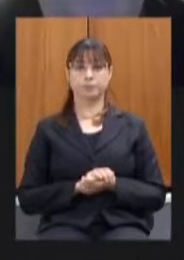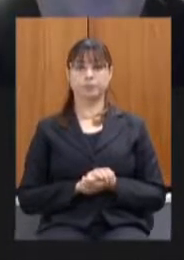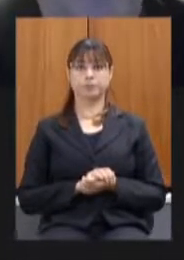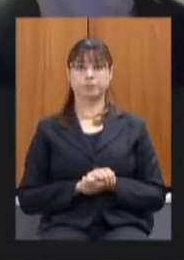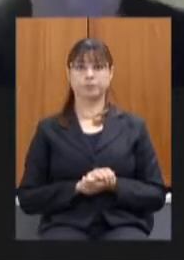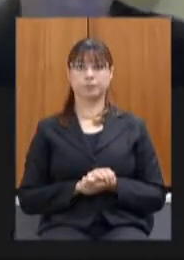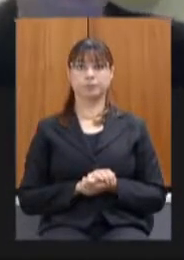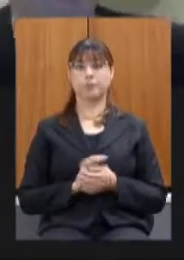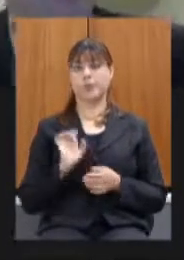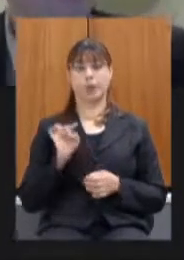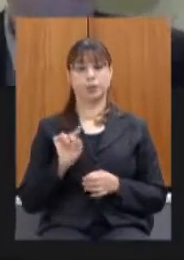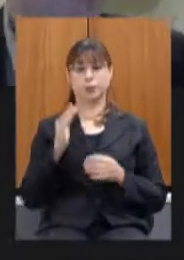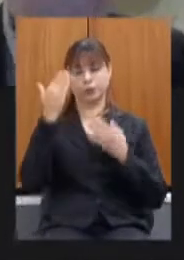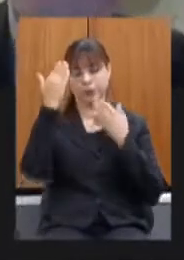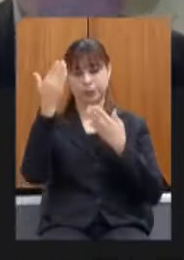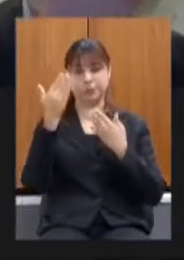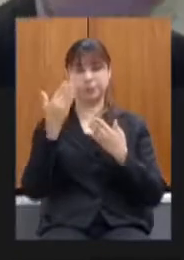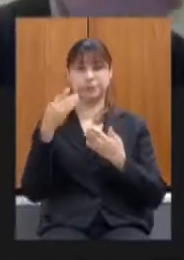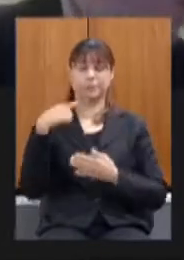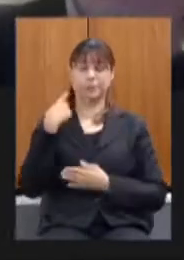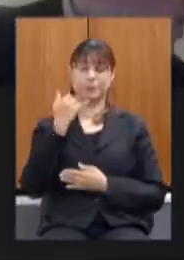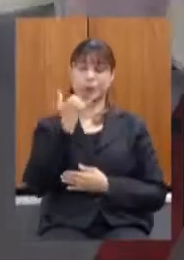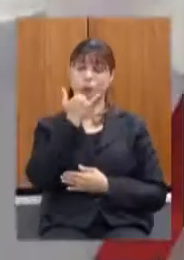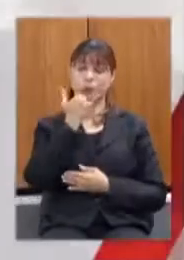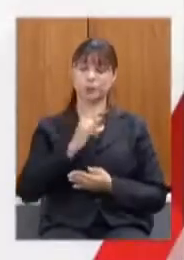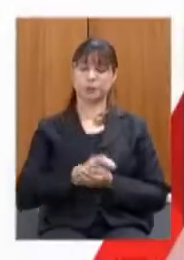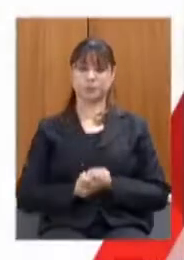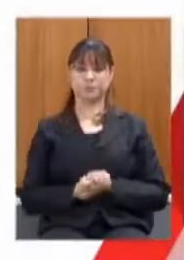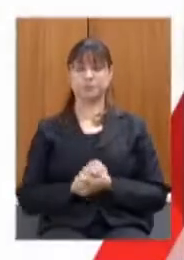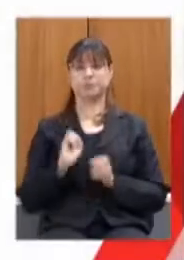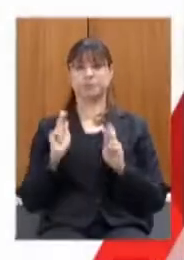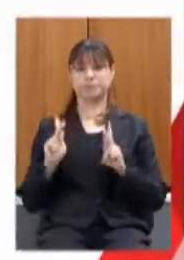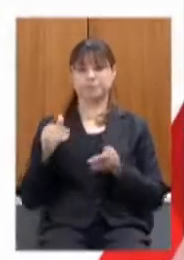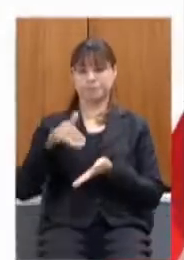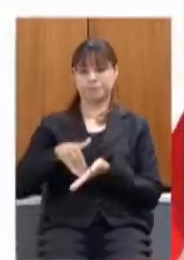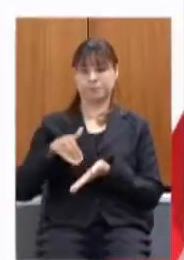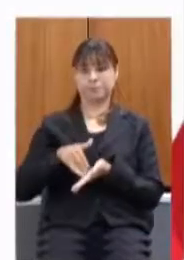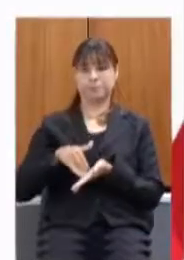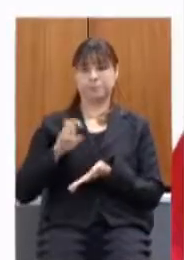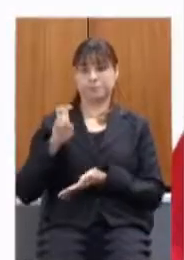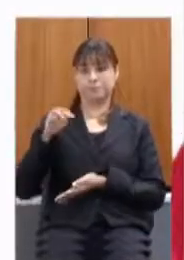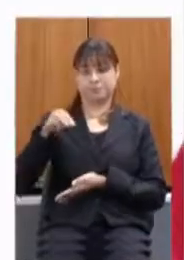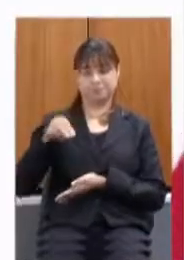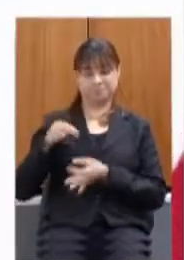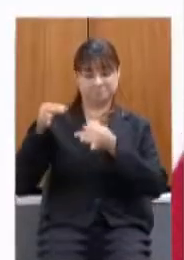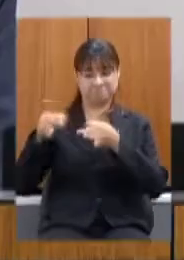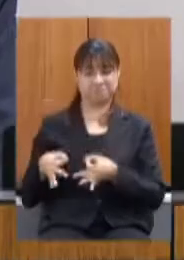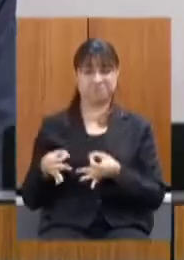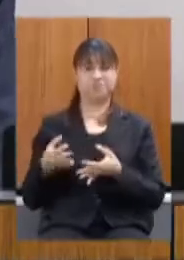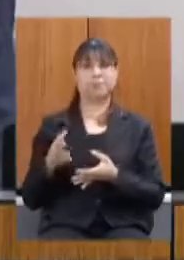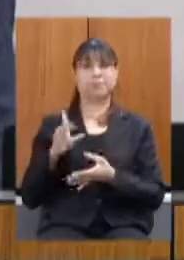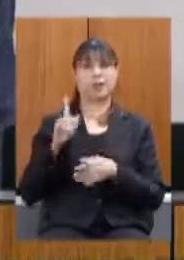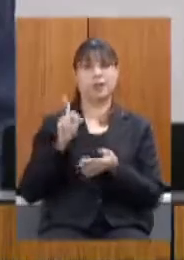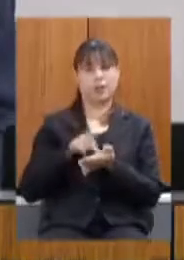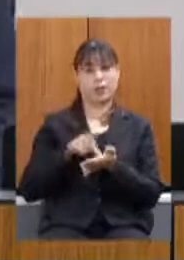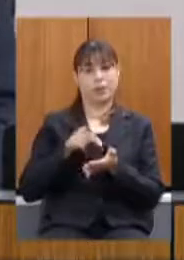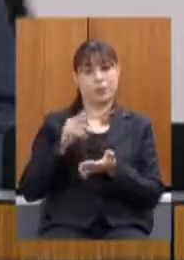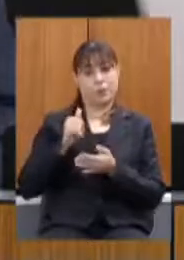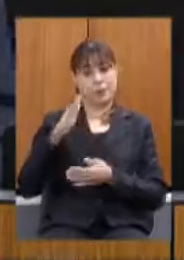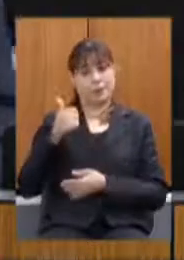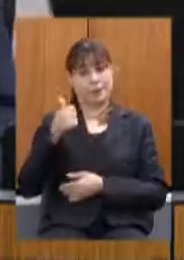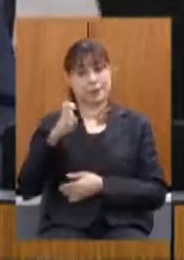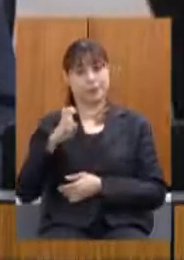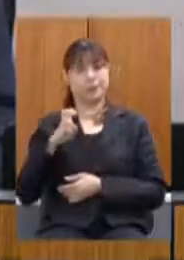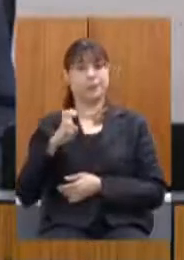é isso obrigado deputado desculpe ok secretário exatamente os 5 minutos a mais na verdade foram 15 minutos a mais mas